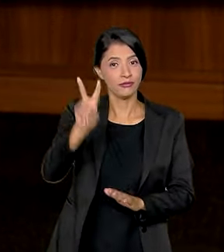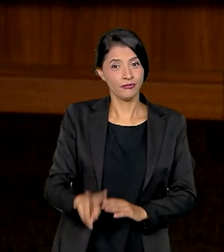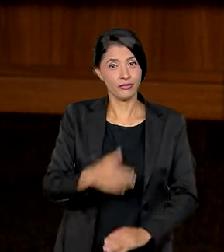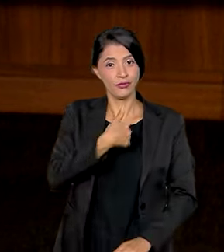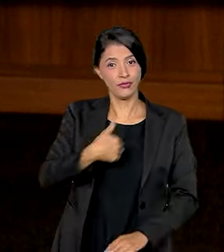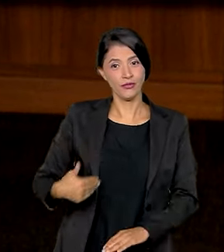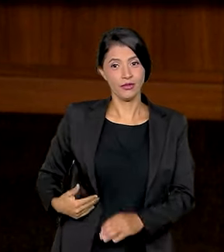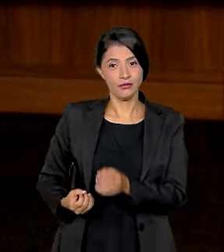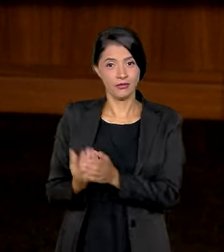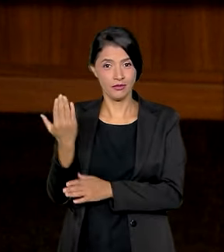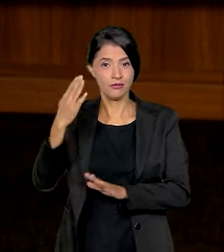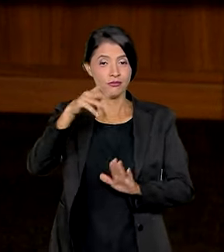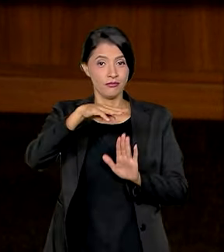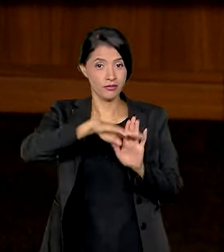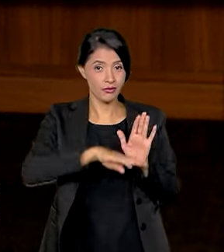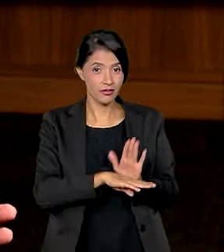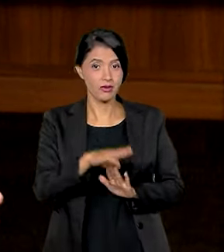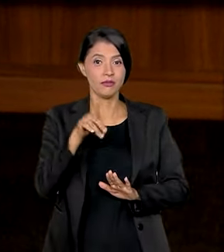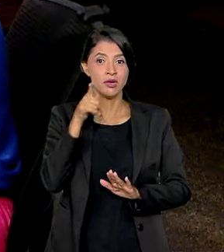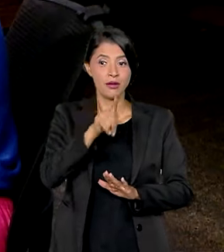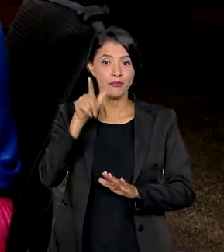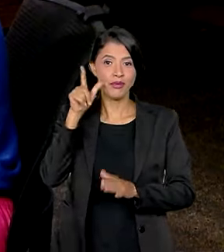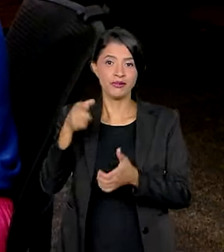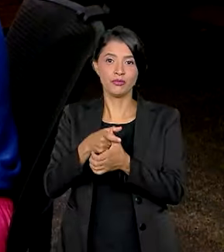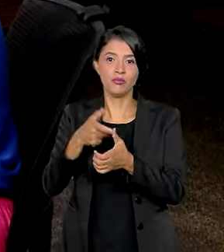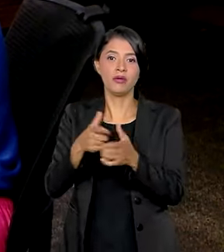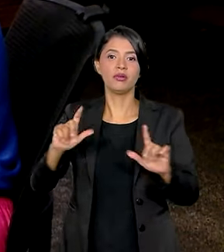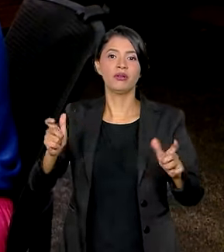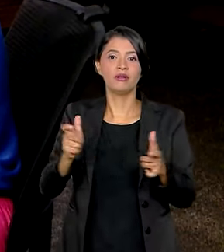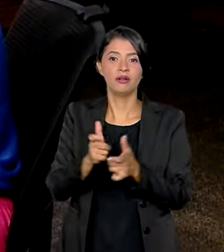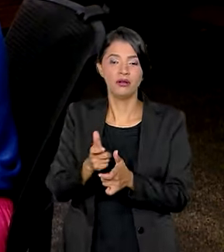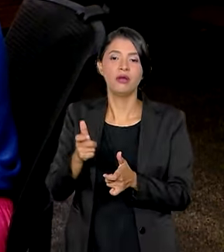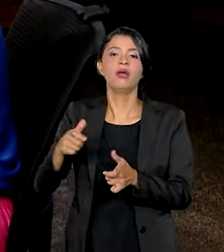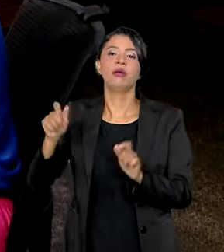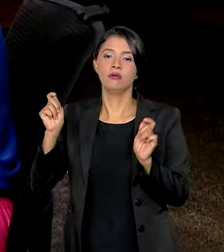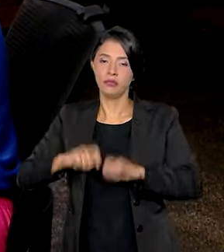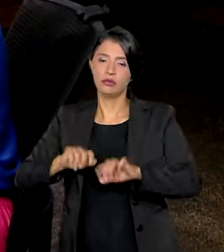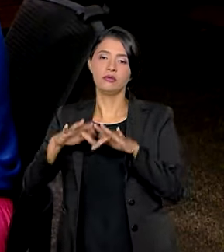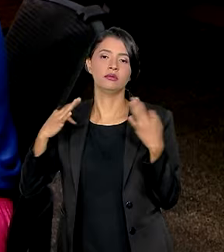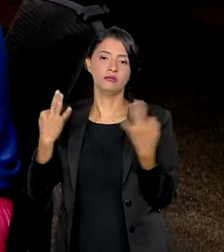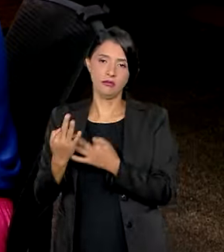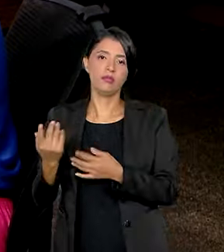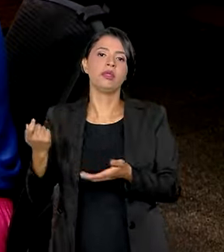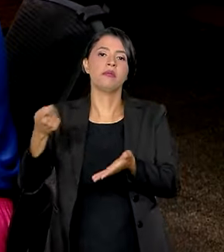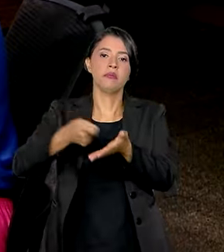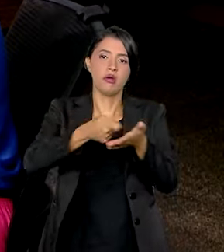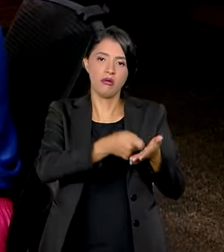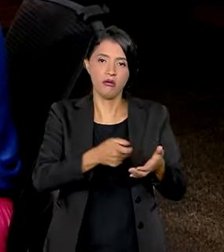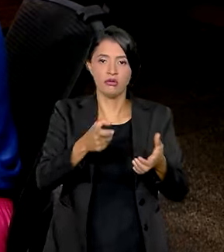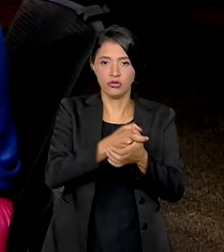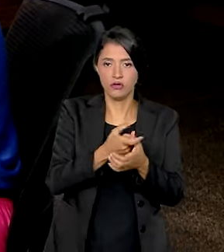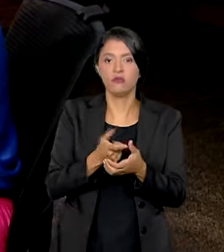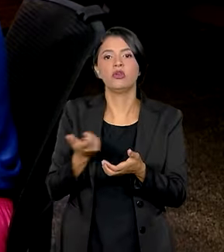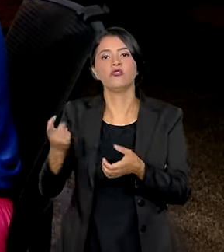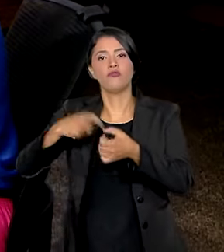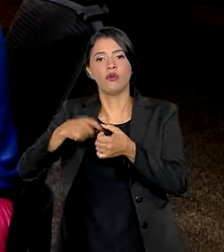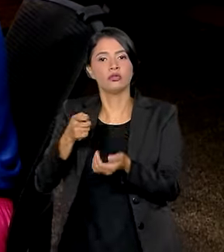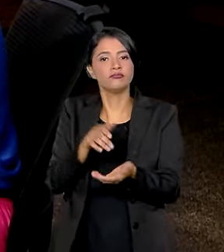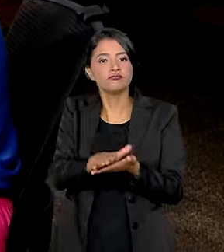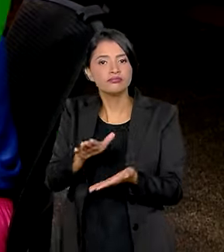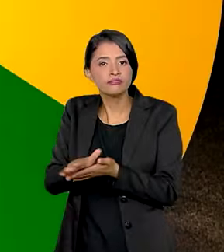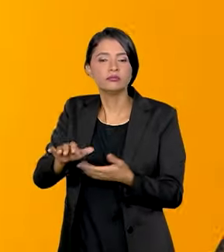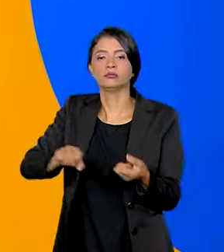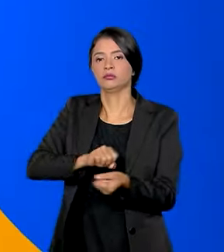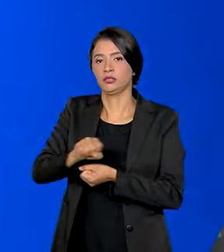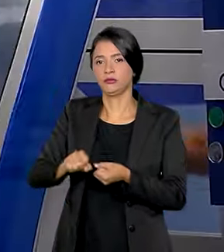está fazendo um amplo programa para equacionar esse problema e permitir as famílias que voltem ao consumo de maneira